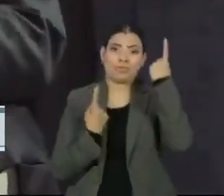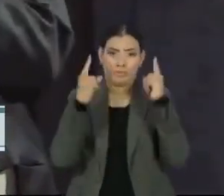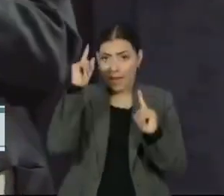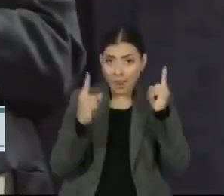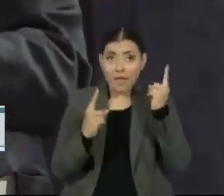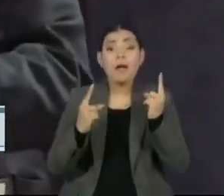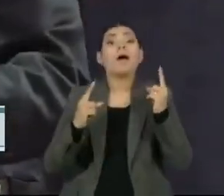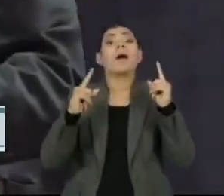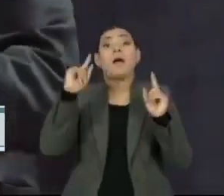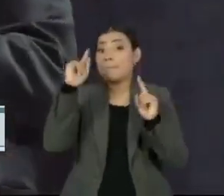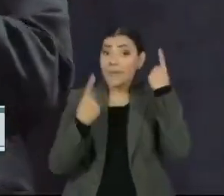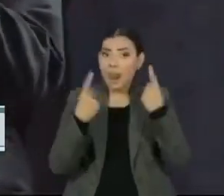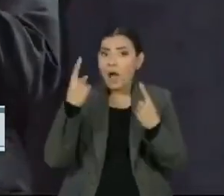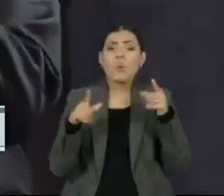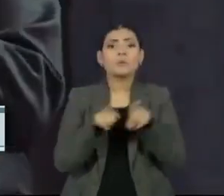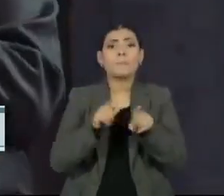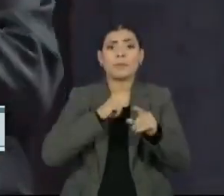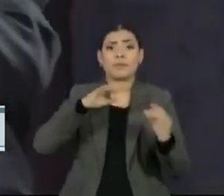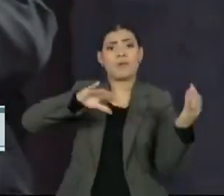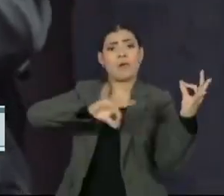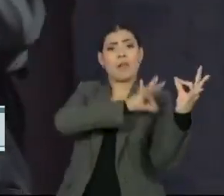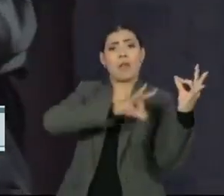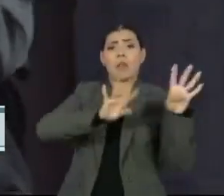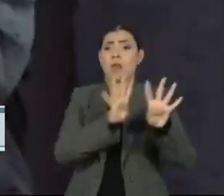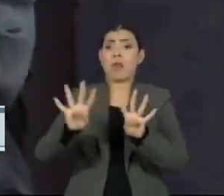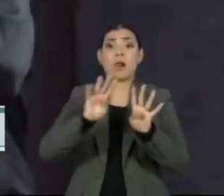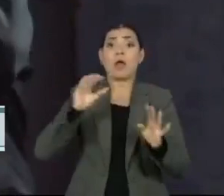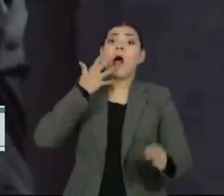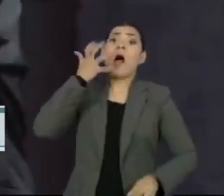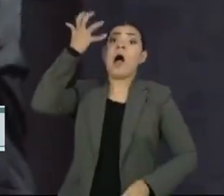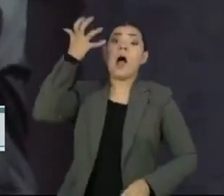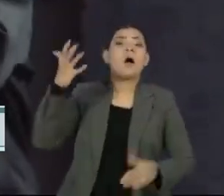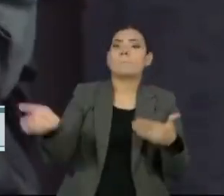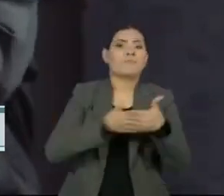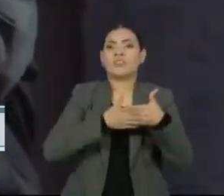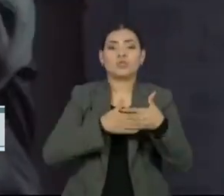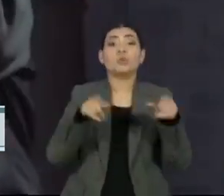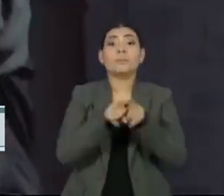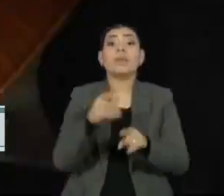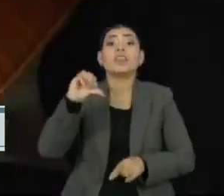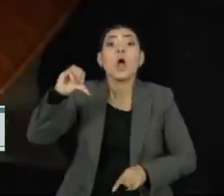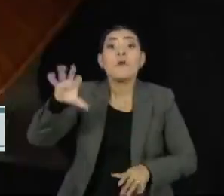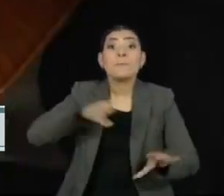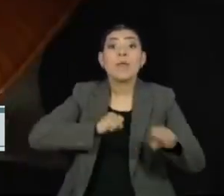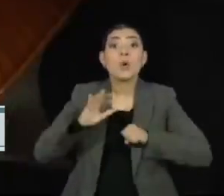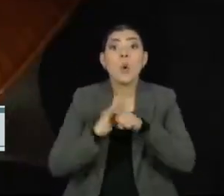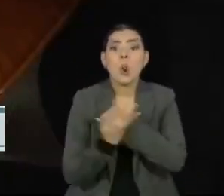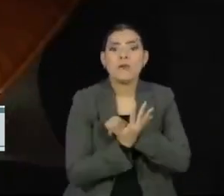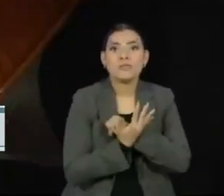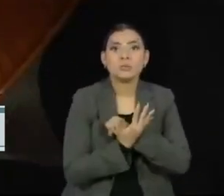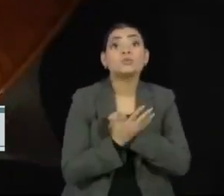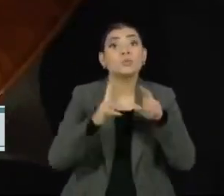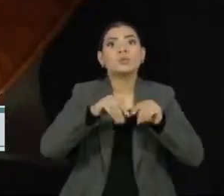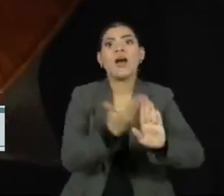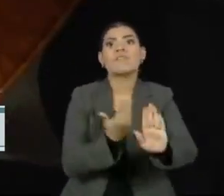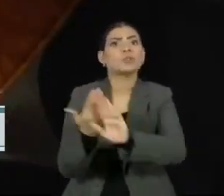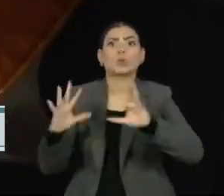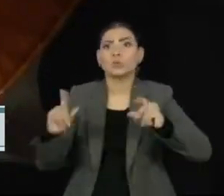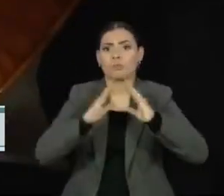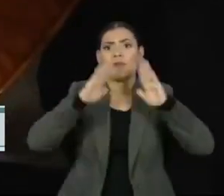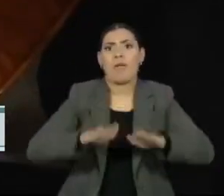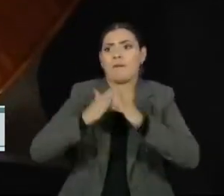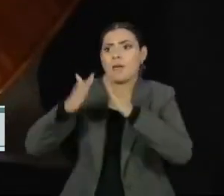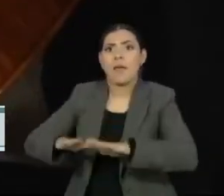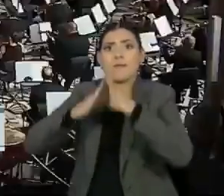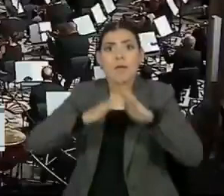Casa de Ópera informou que toda a sua orquestra foi colocada em quarentena, depois que nove músicos testaram positivo para o coronavírus. O corpo